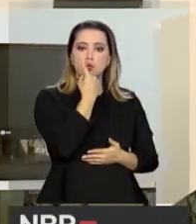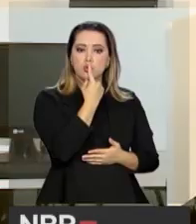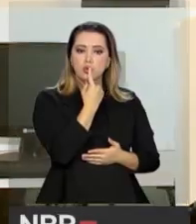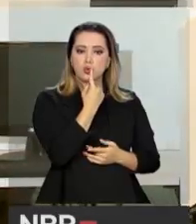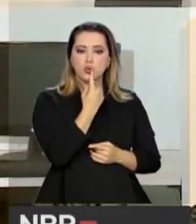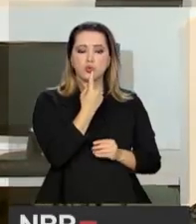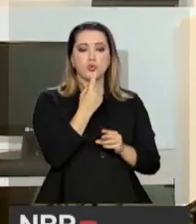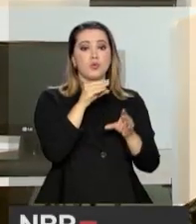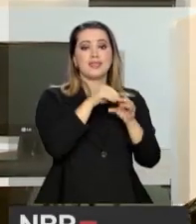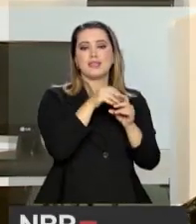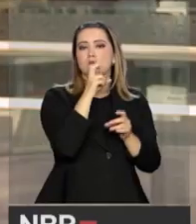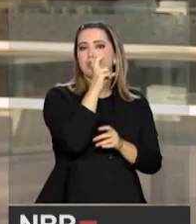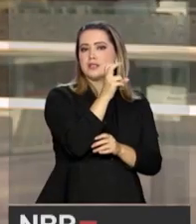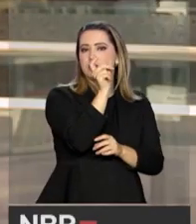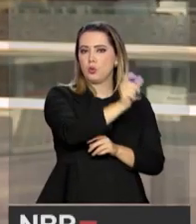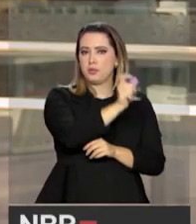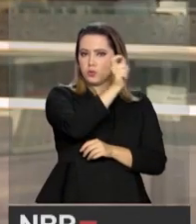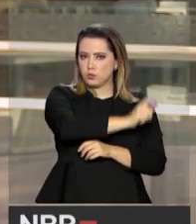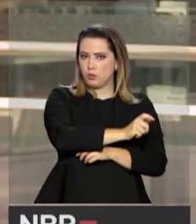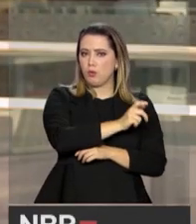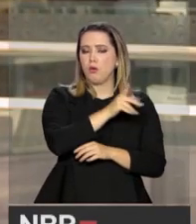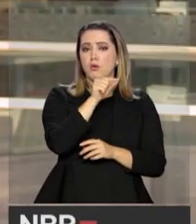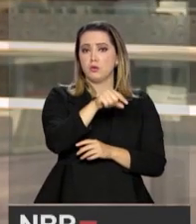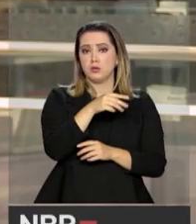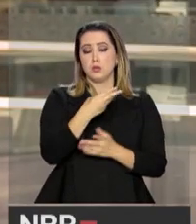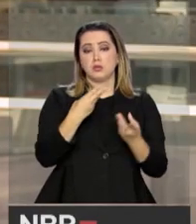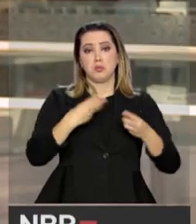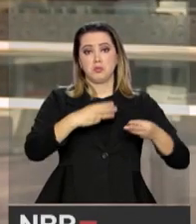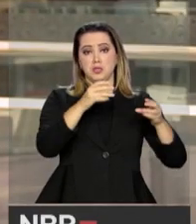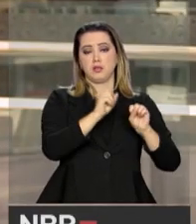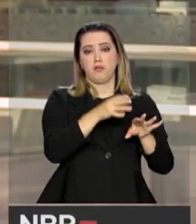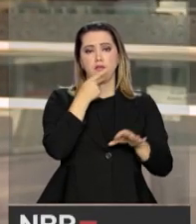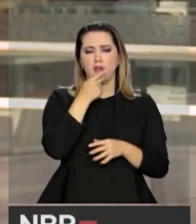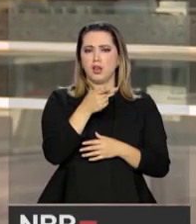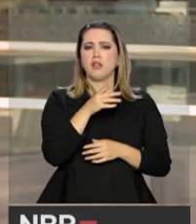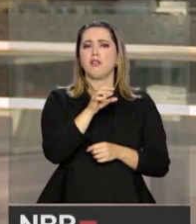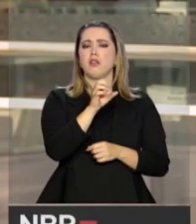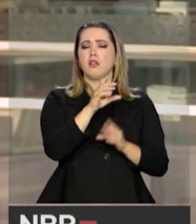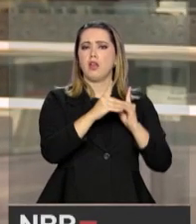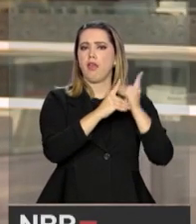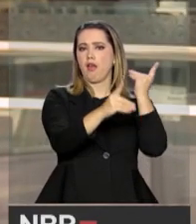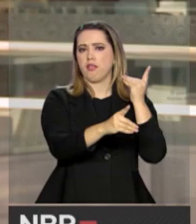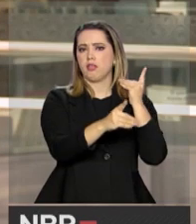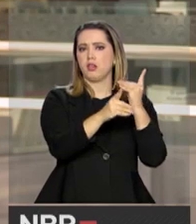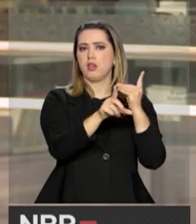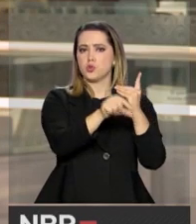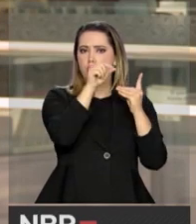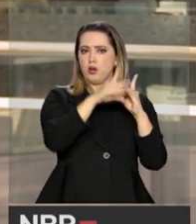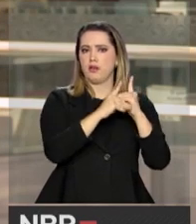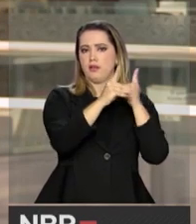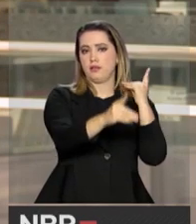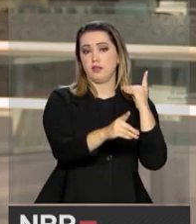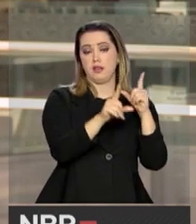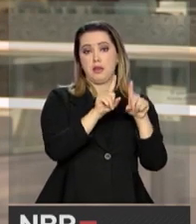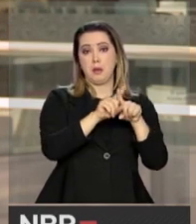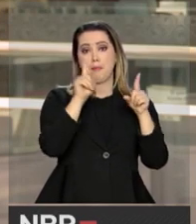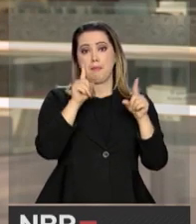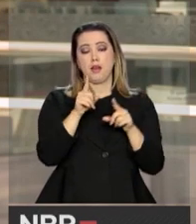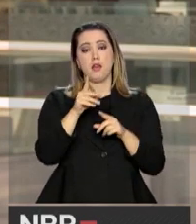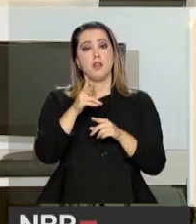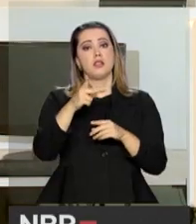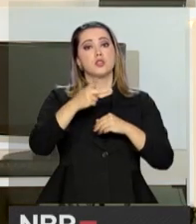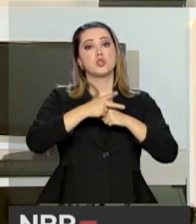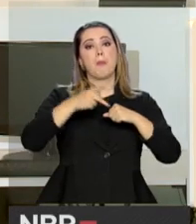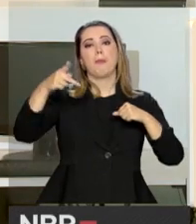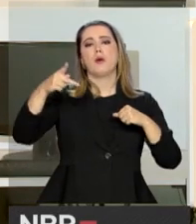cinco universitários brasileiros, segundo o Ministério da Educação, estudam por essa modalidade. Mas, cursos de pós-graduação